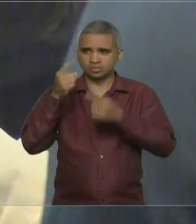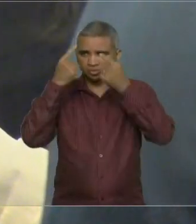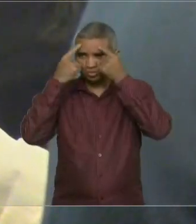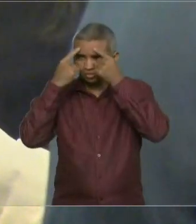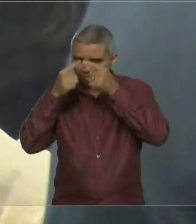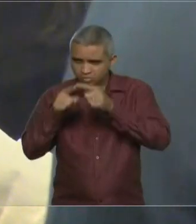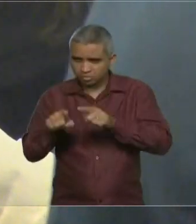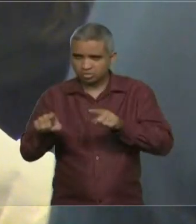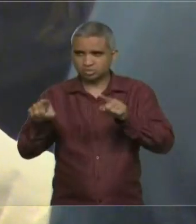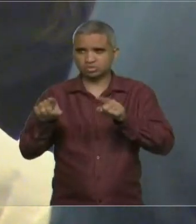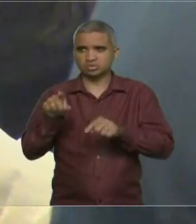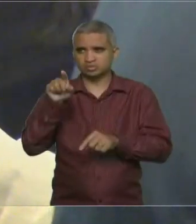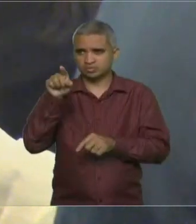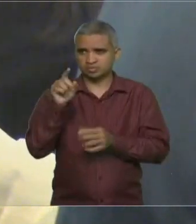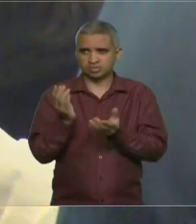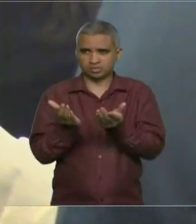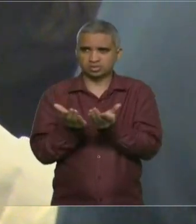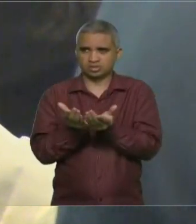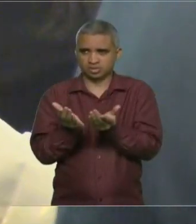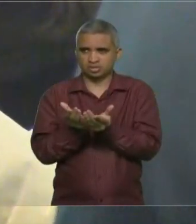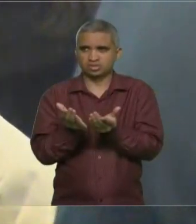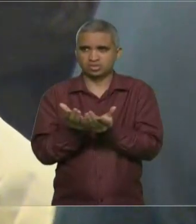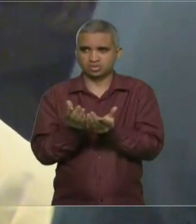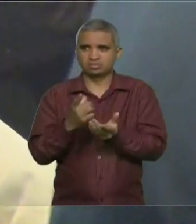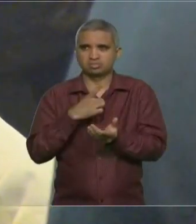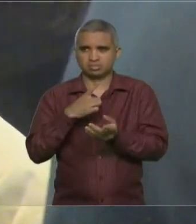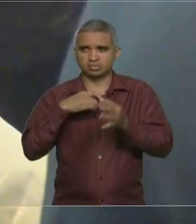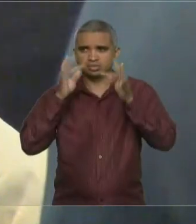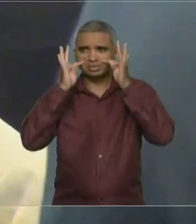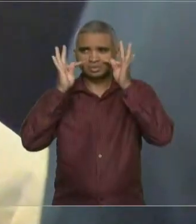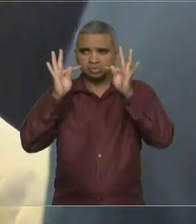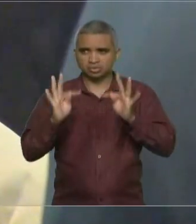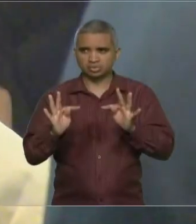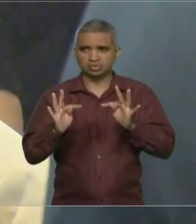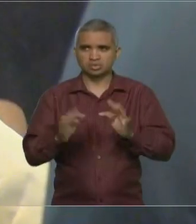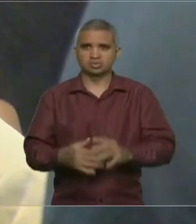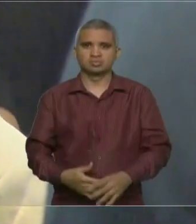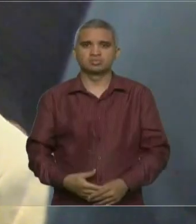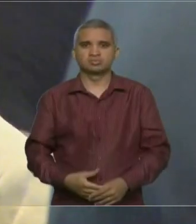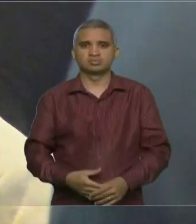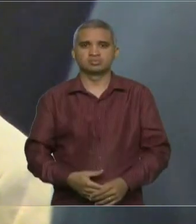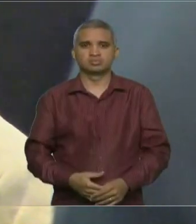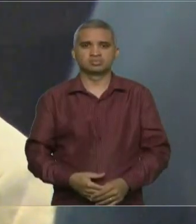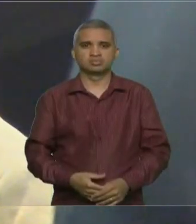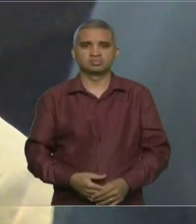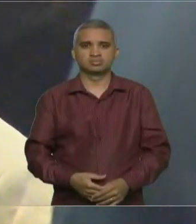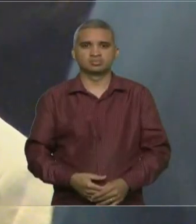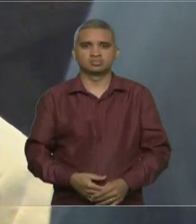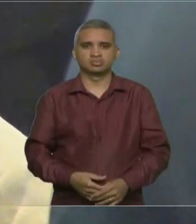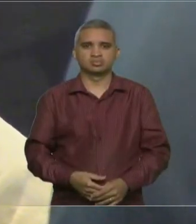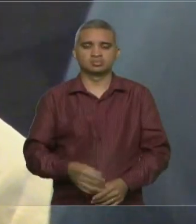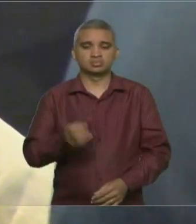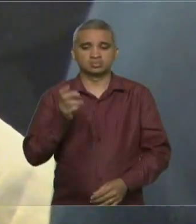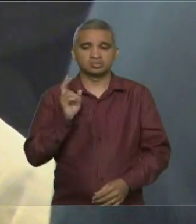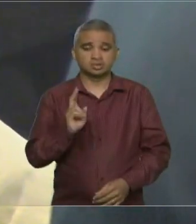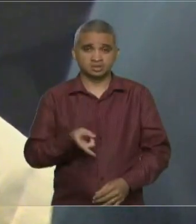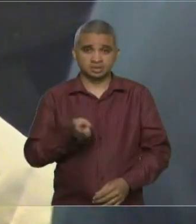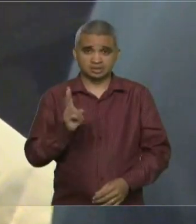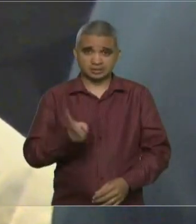cristã, que dá o seu testemunho. Glória a Deus. Sempre que lhe ocorre a